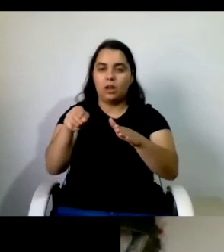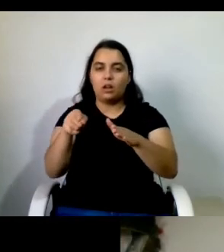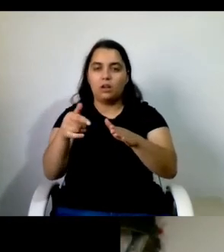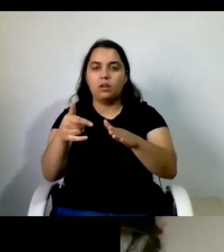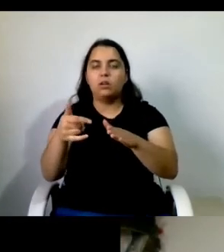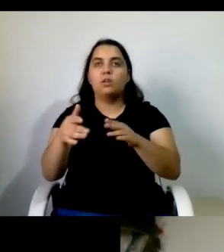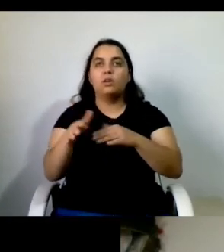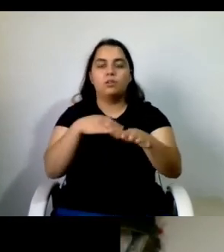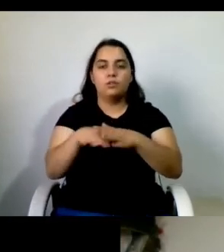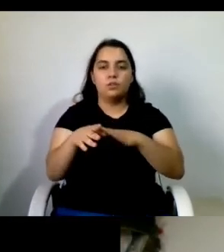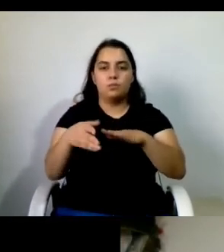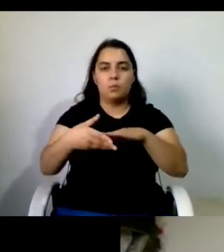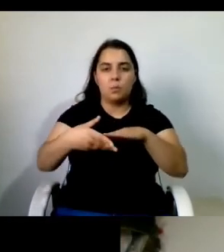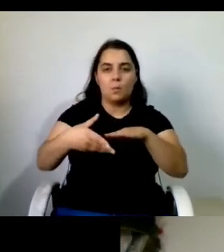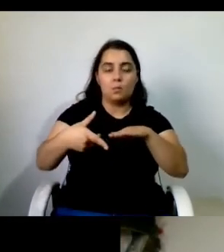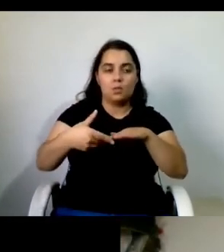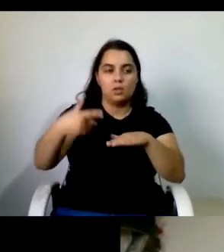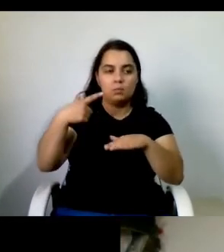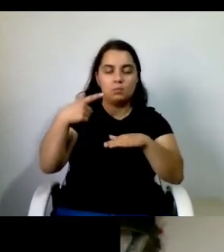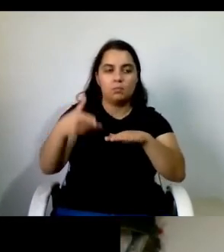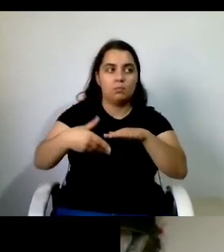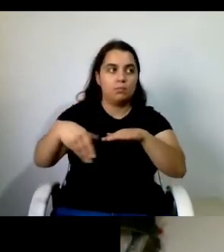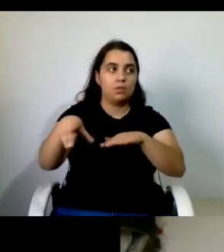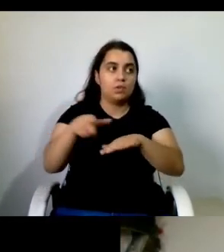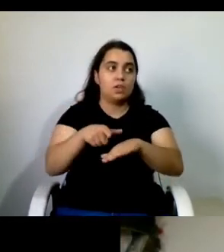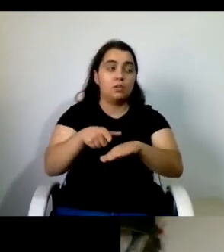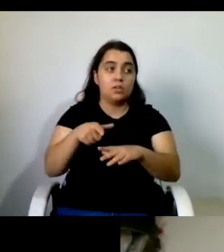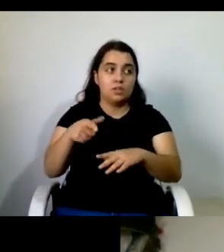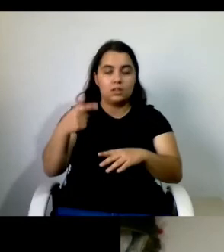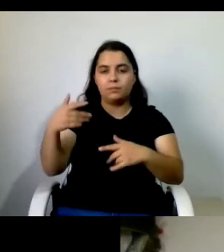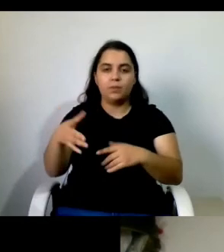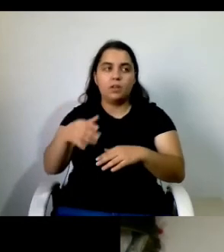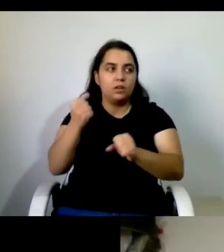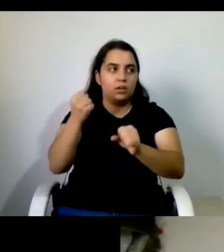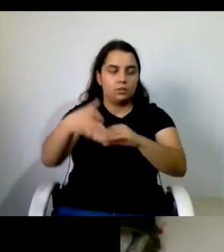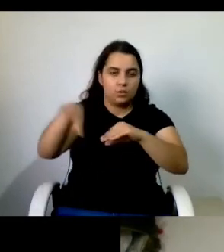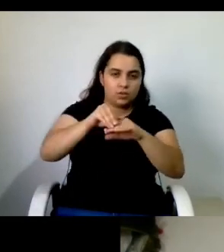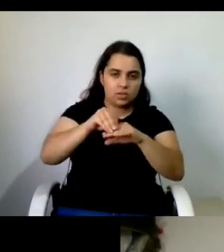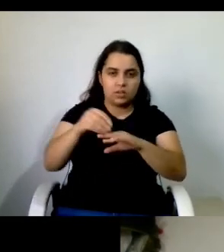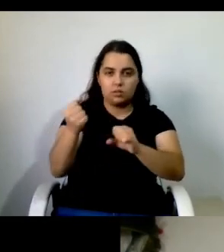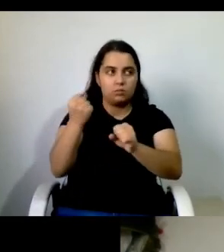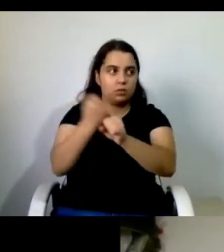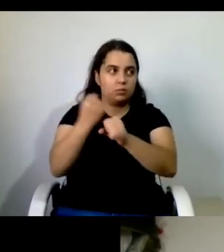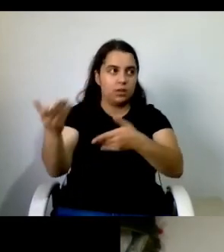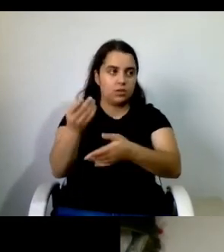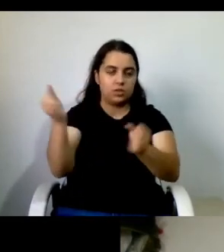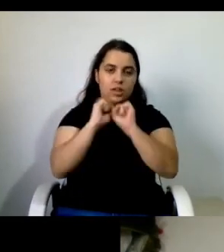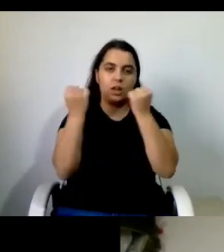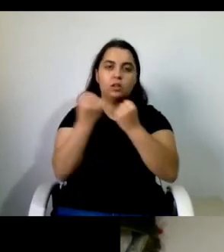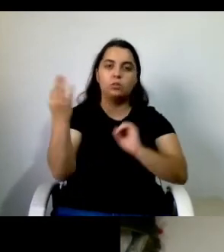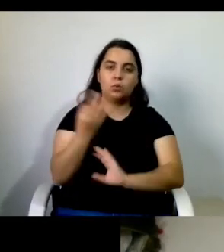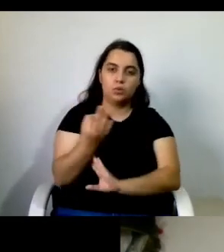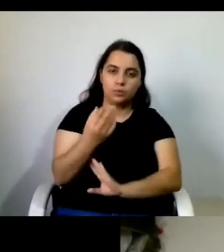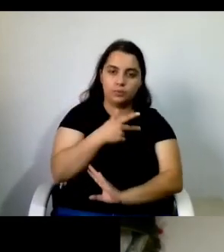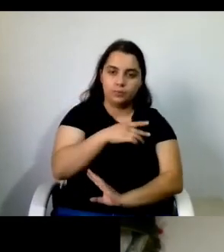social na Universidade Católica do Porto para me capacitar para as funções que iria assumir sou presidente da direção da